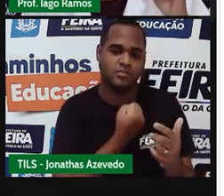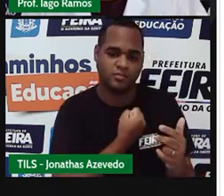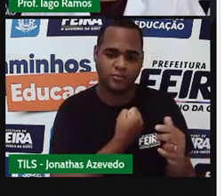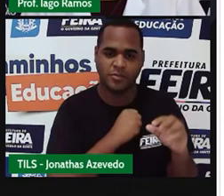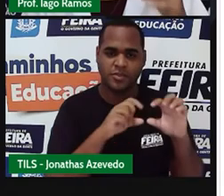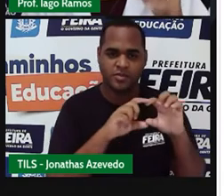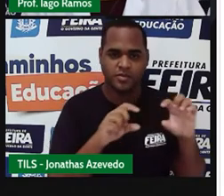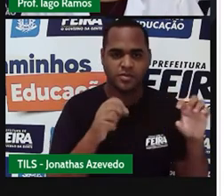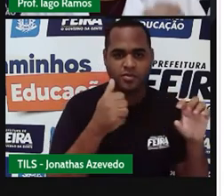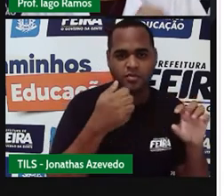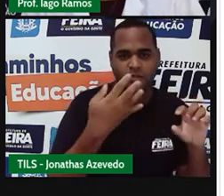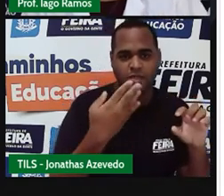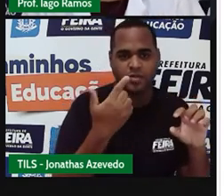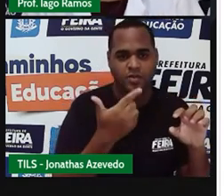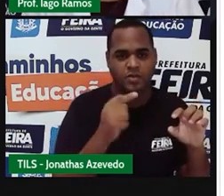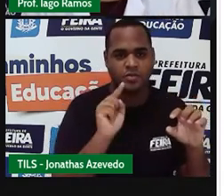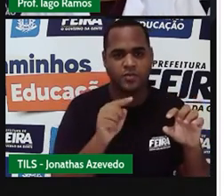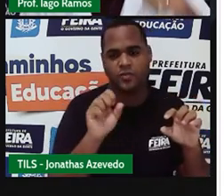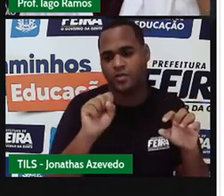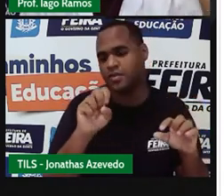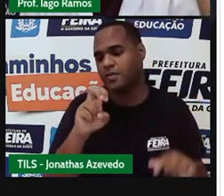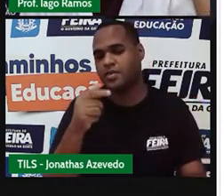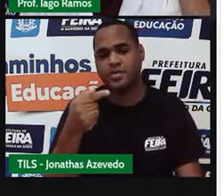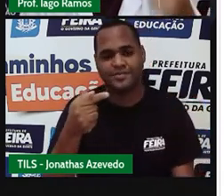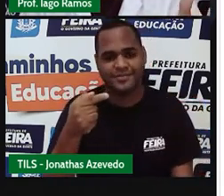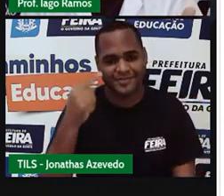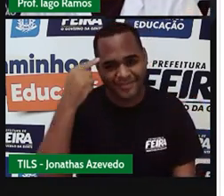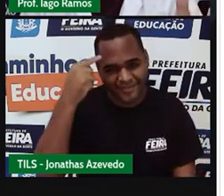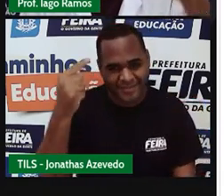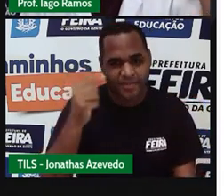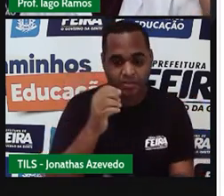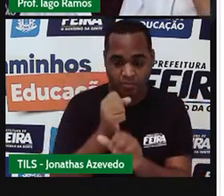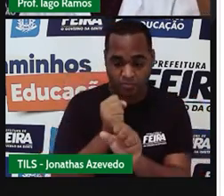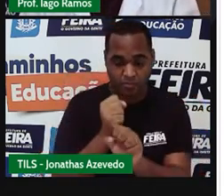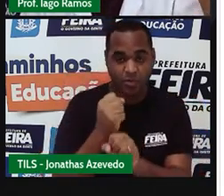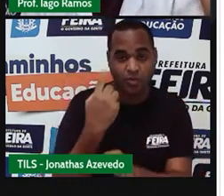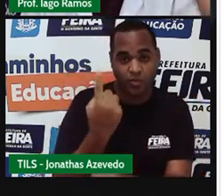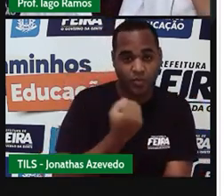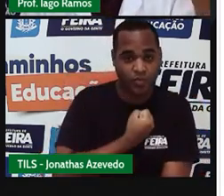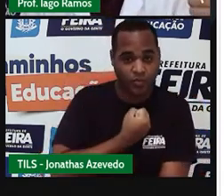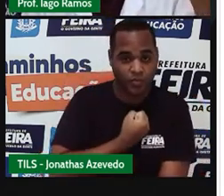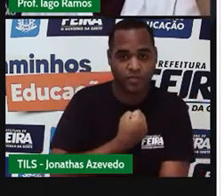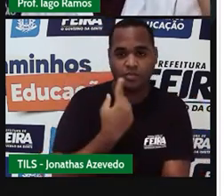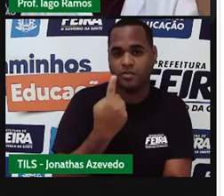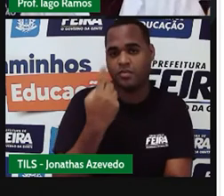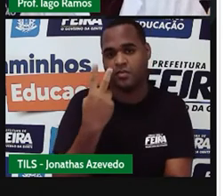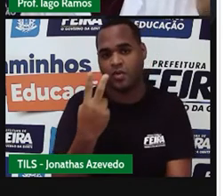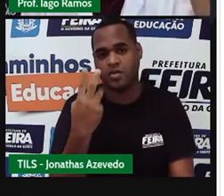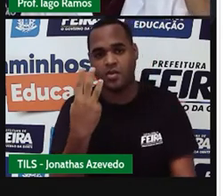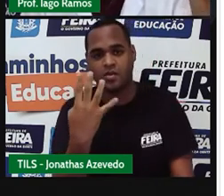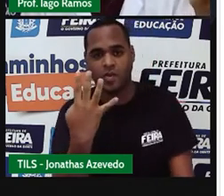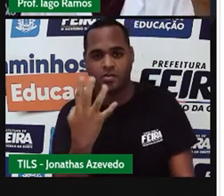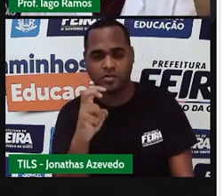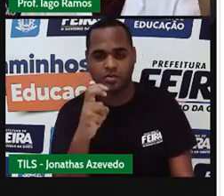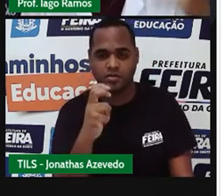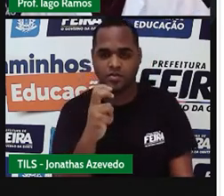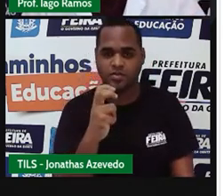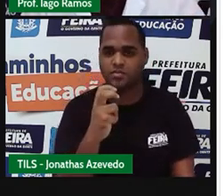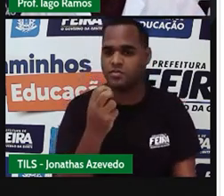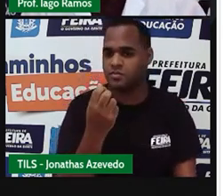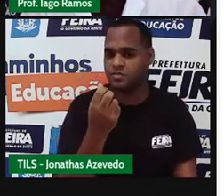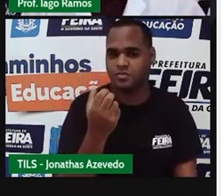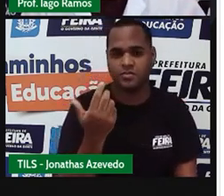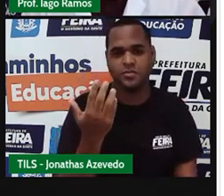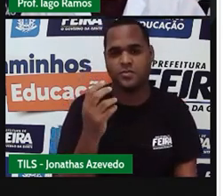142.857. o algarismo 1, o 2, o 4, o 5, o 7